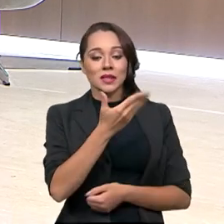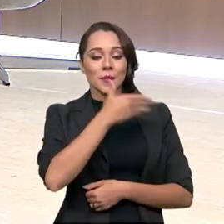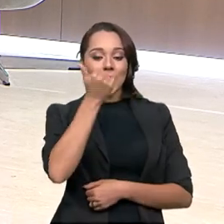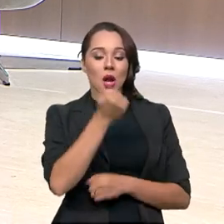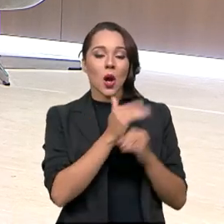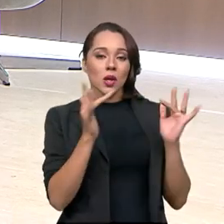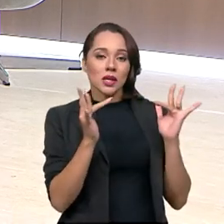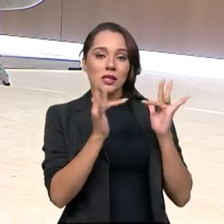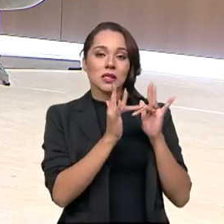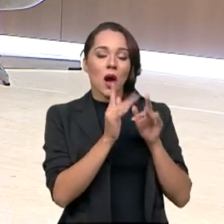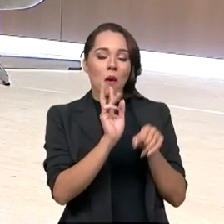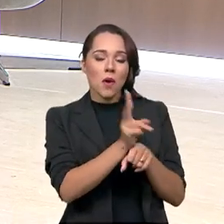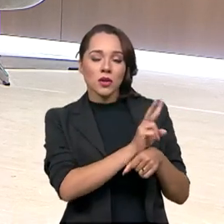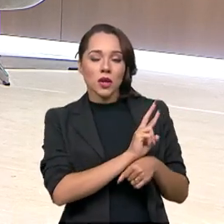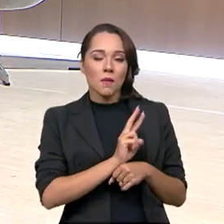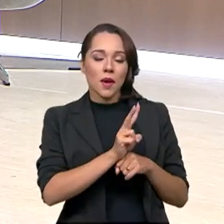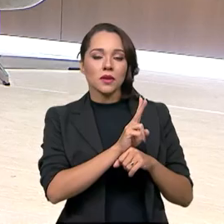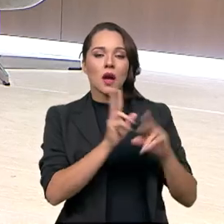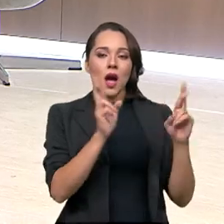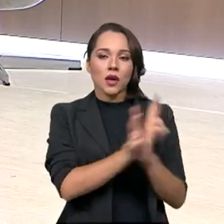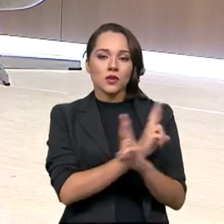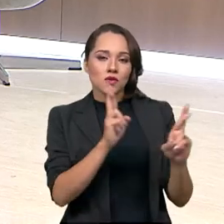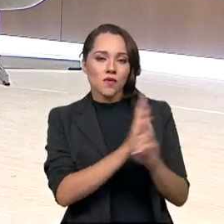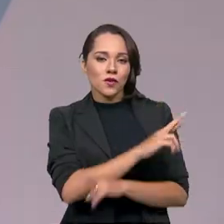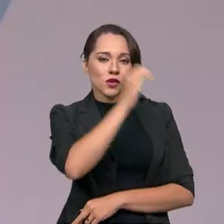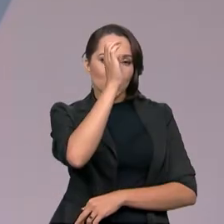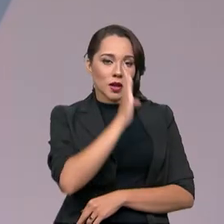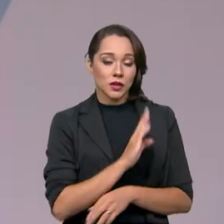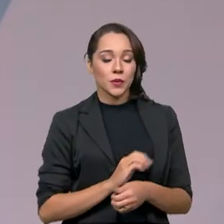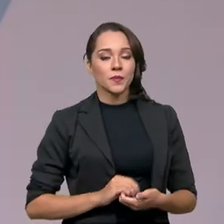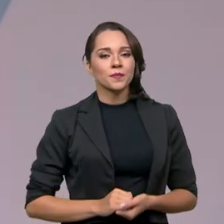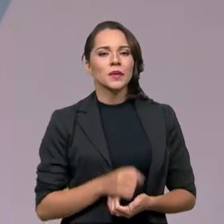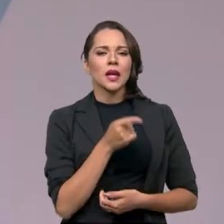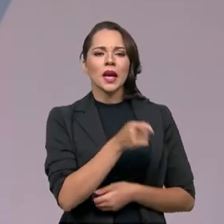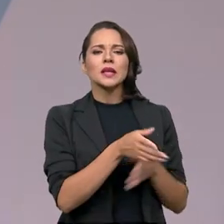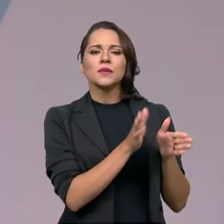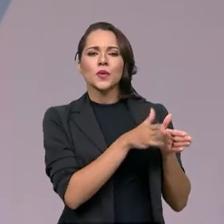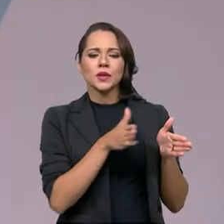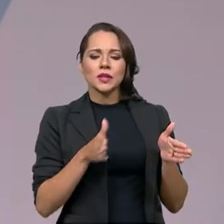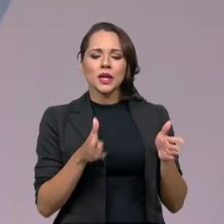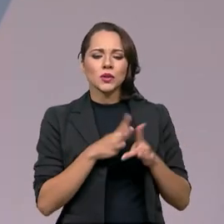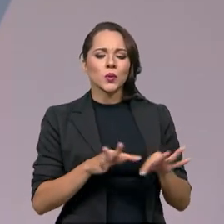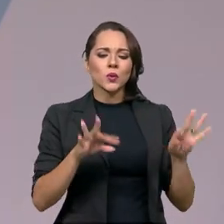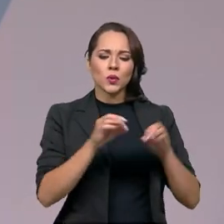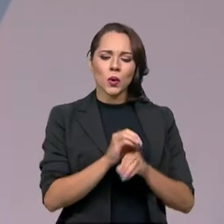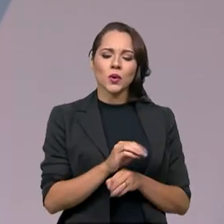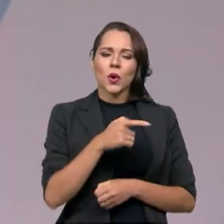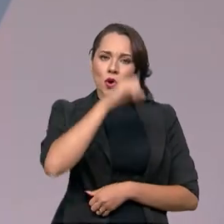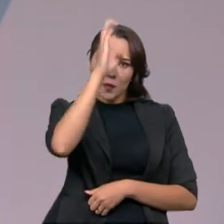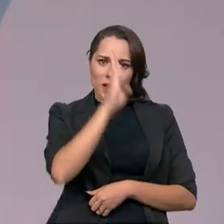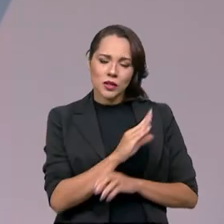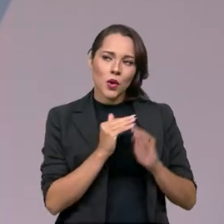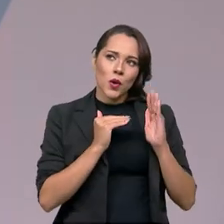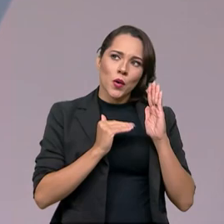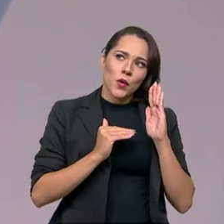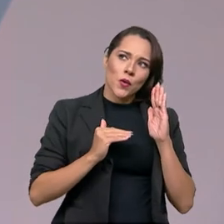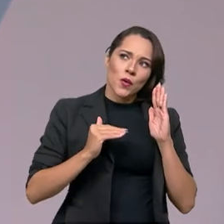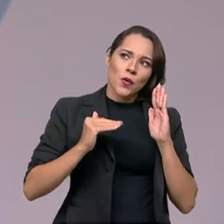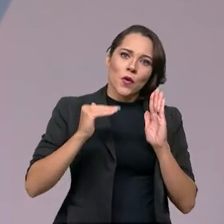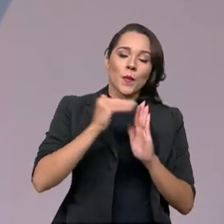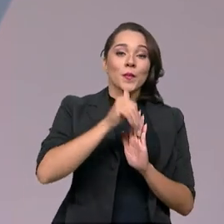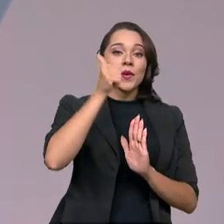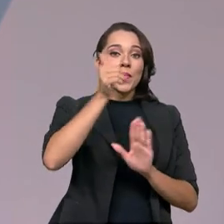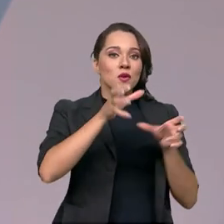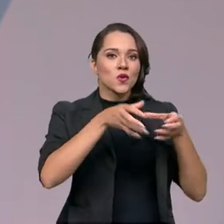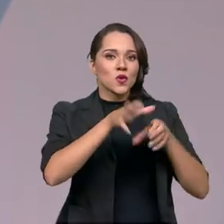conexão e monitoramento às rodovias do país. Esse processo como um todo coloca o Brasil no primeiro